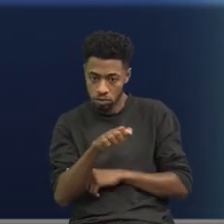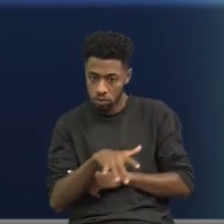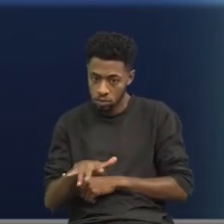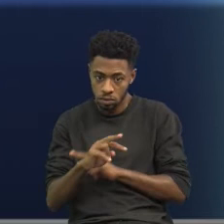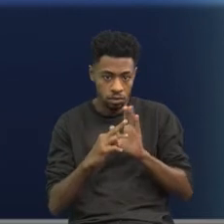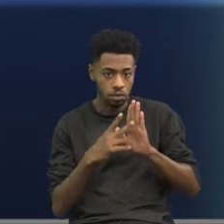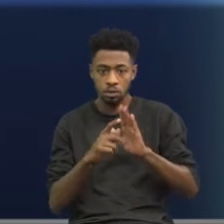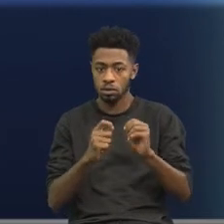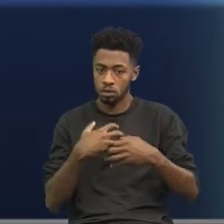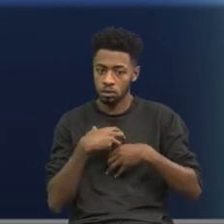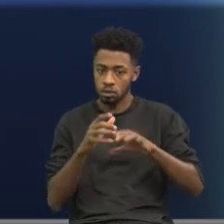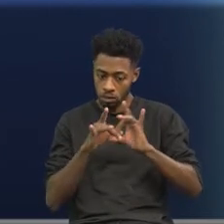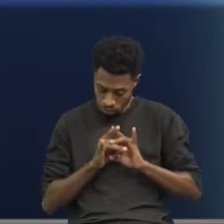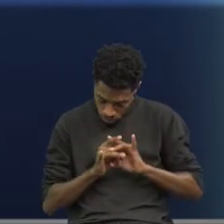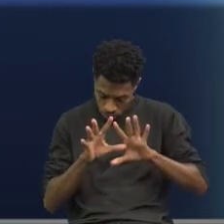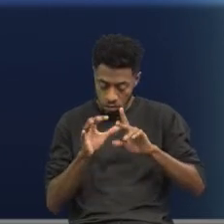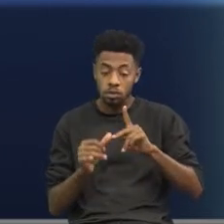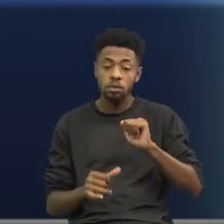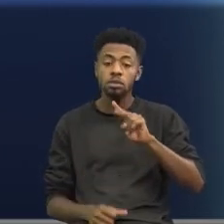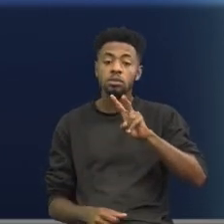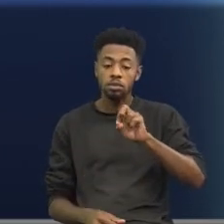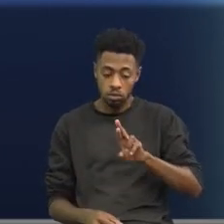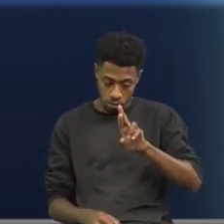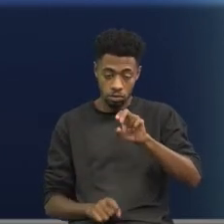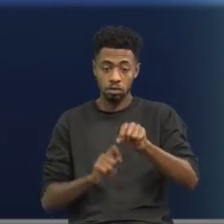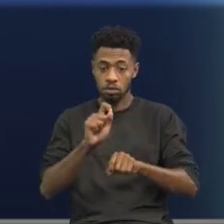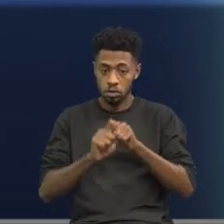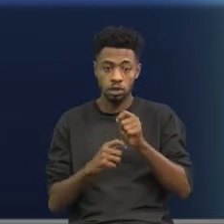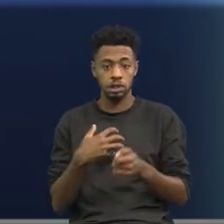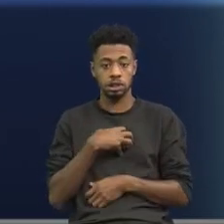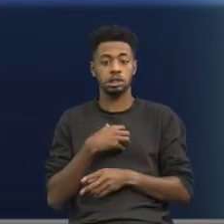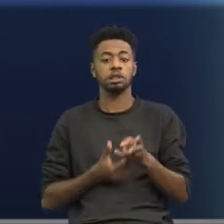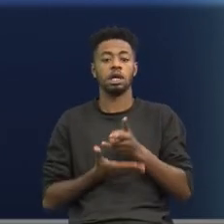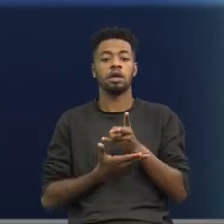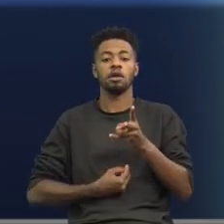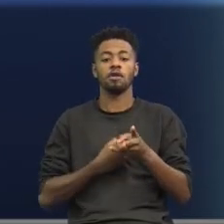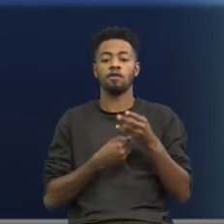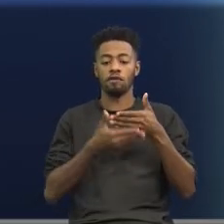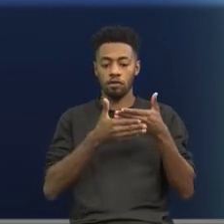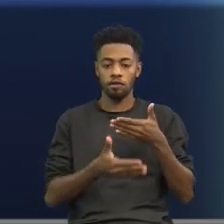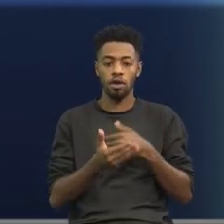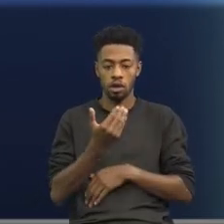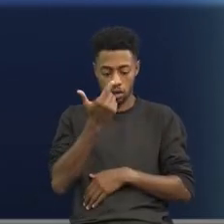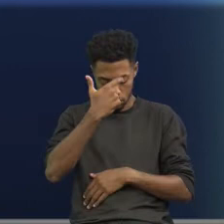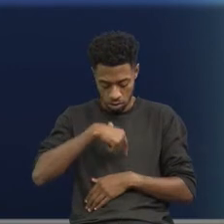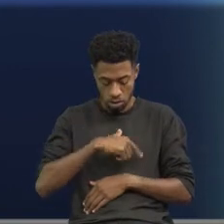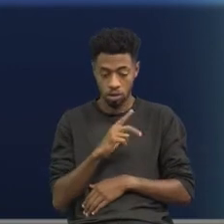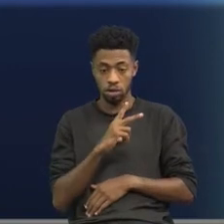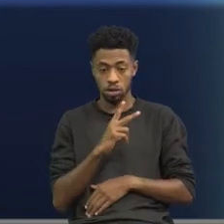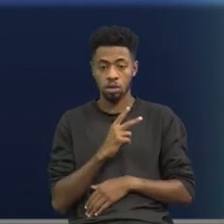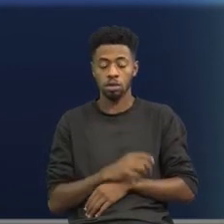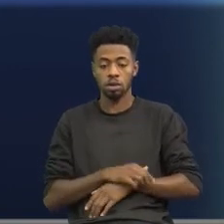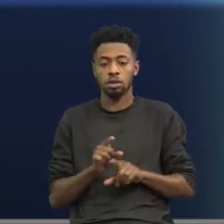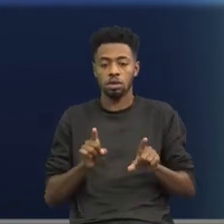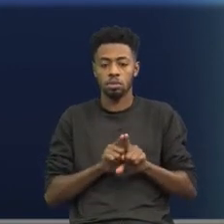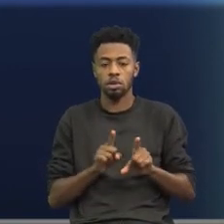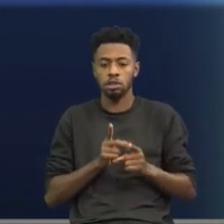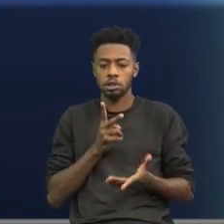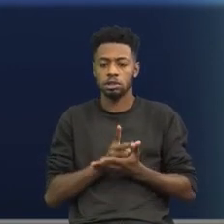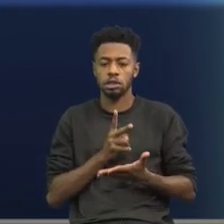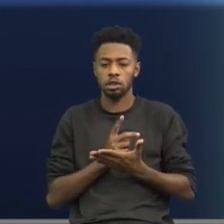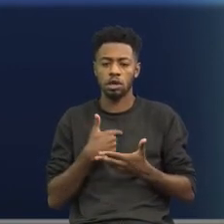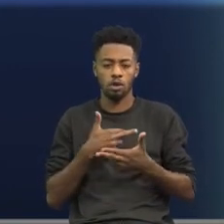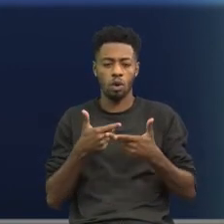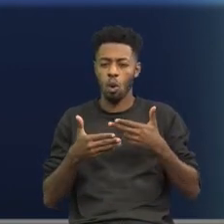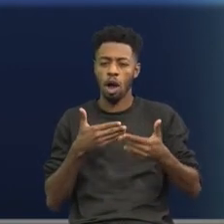verdadeira libertação do pavor que ele sente em viver consigo mesmo, em apoiar-se sobre si próprio em